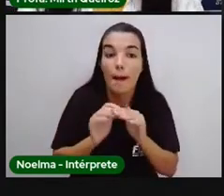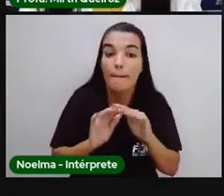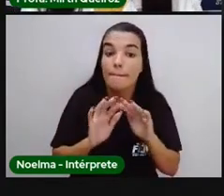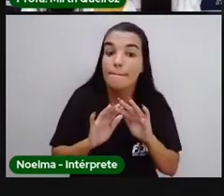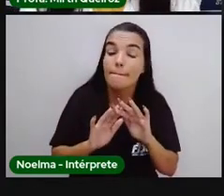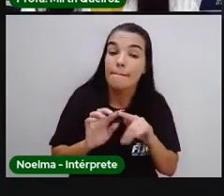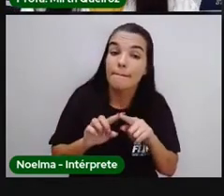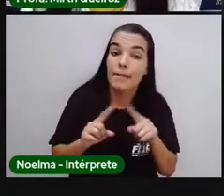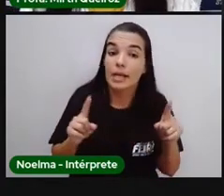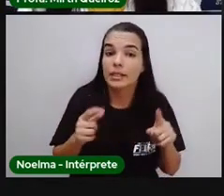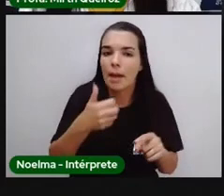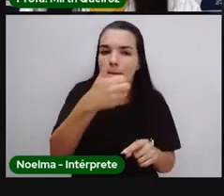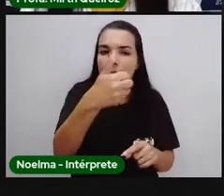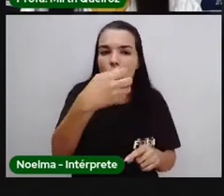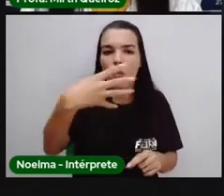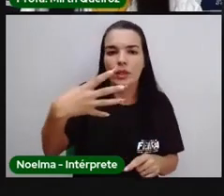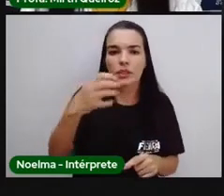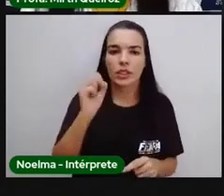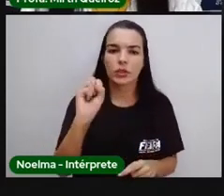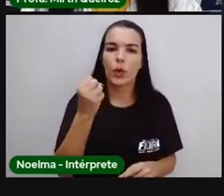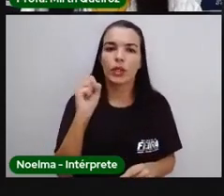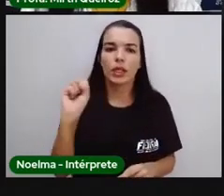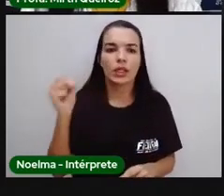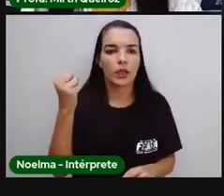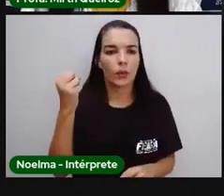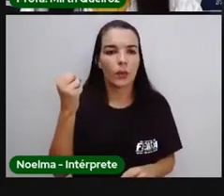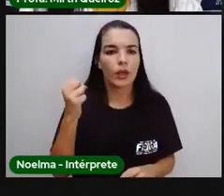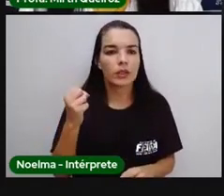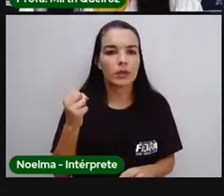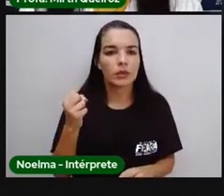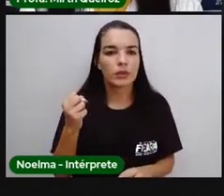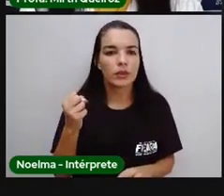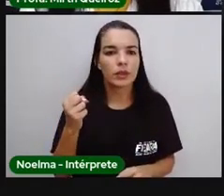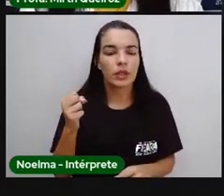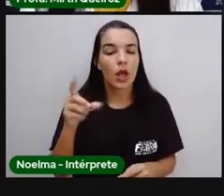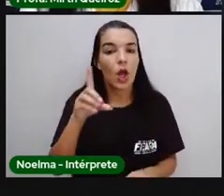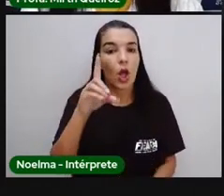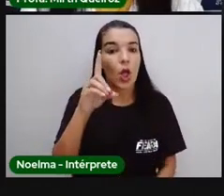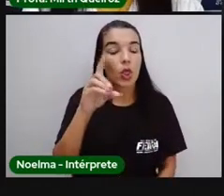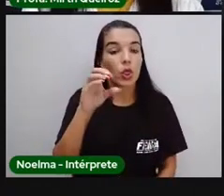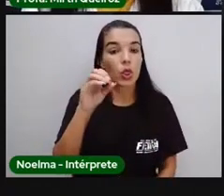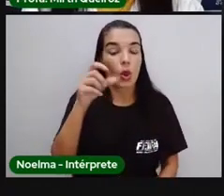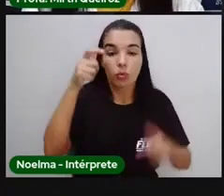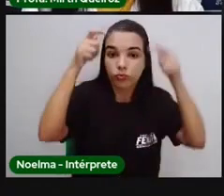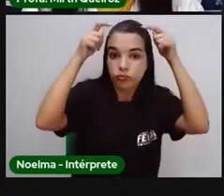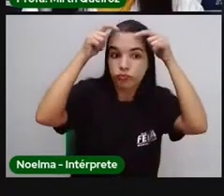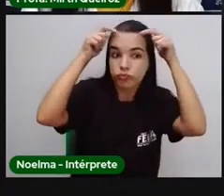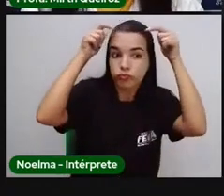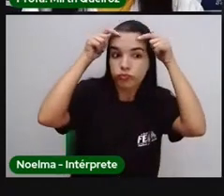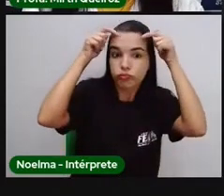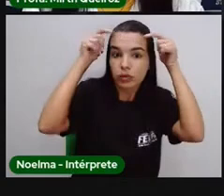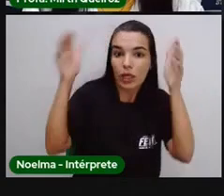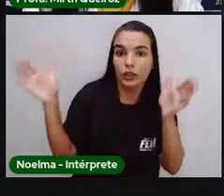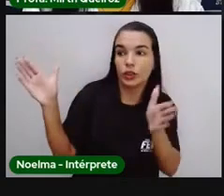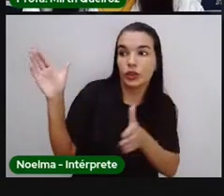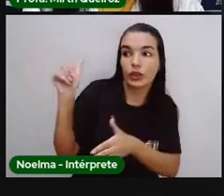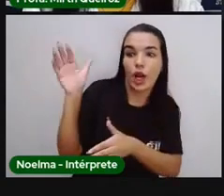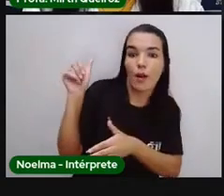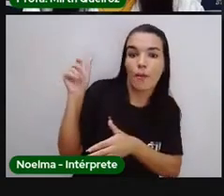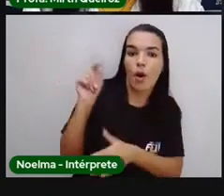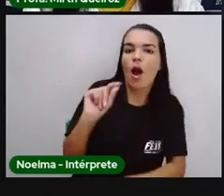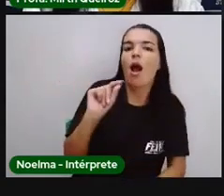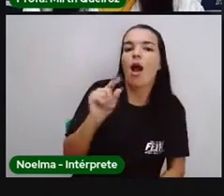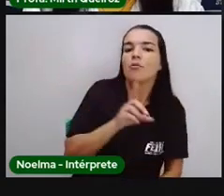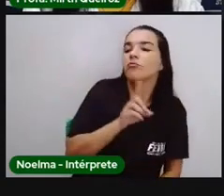Mas em 1488, D. João chamou o cara. E quem é o cara? Olha